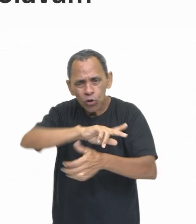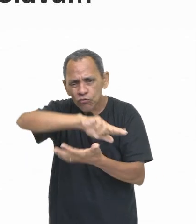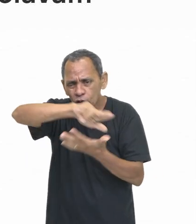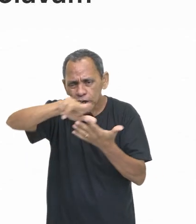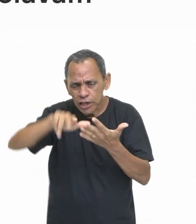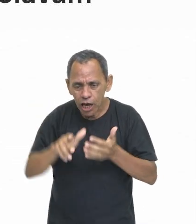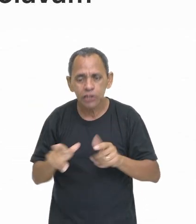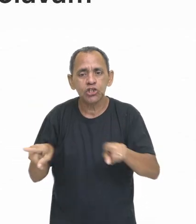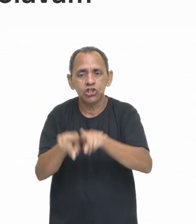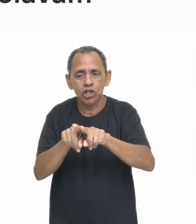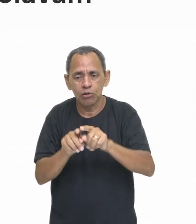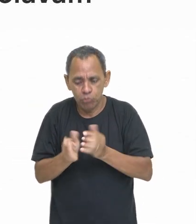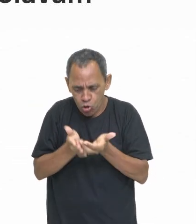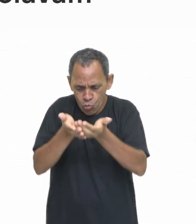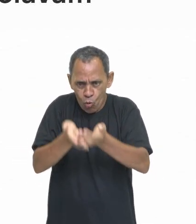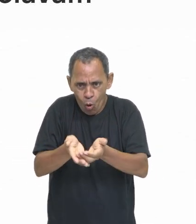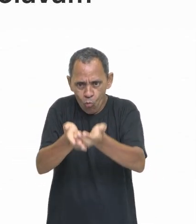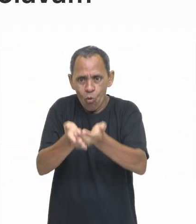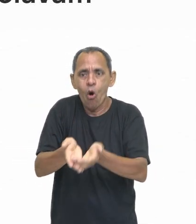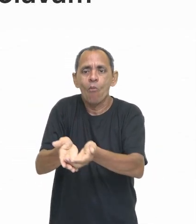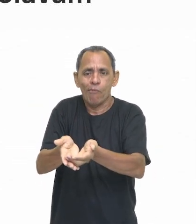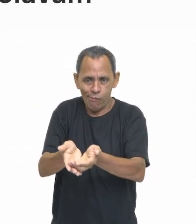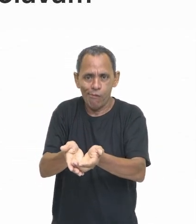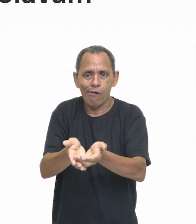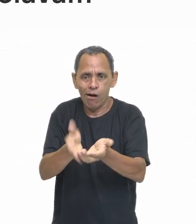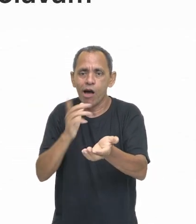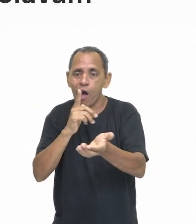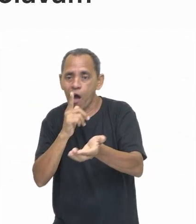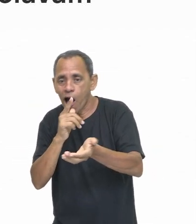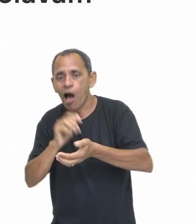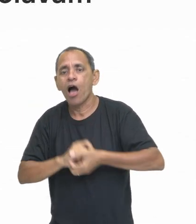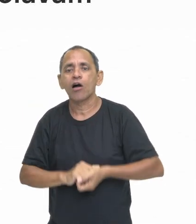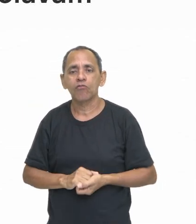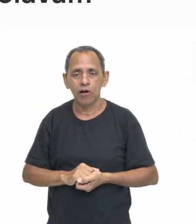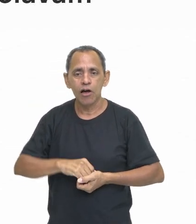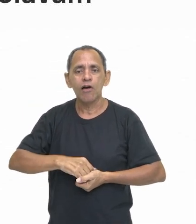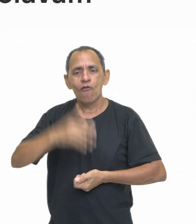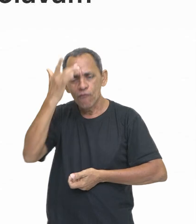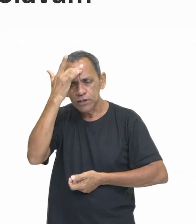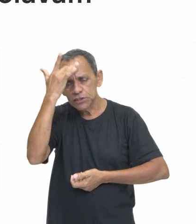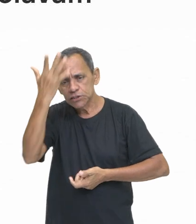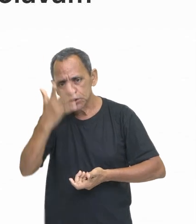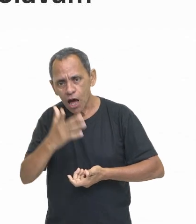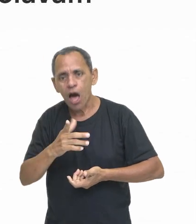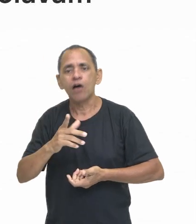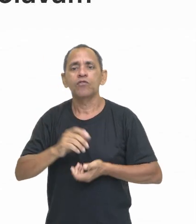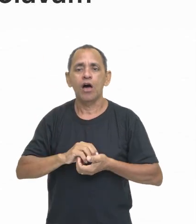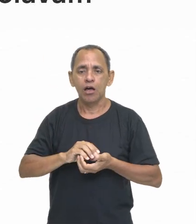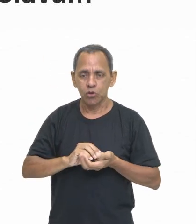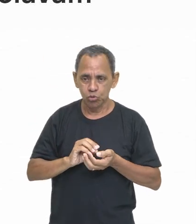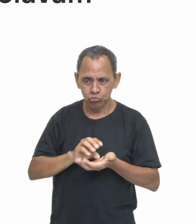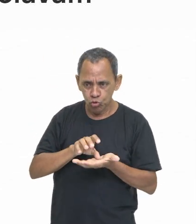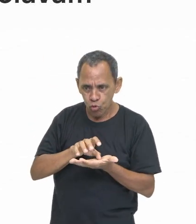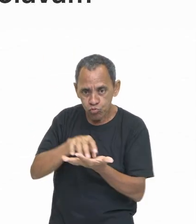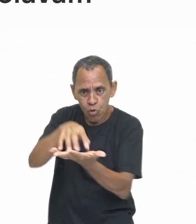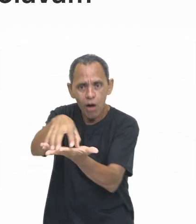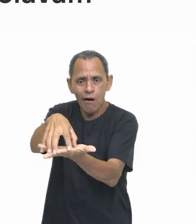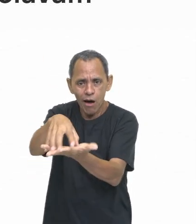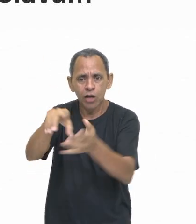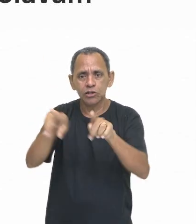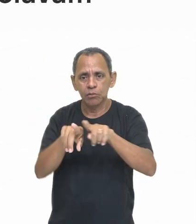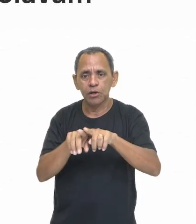transporte de mercadorias. Os mercadores romanos negociavam bens de luxo como pó de ouro,